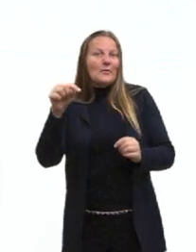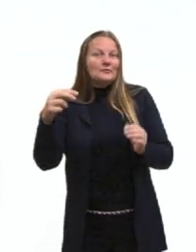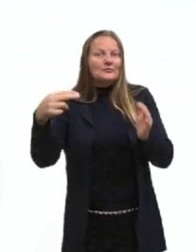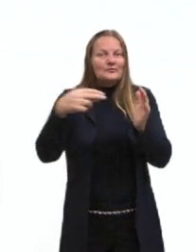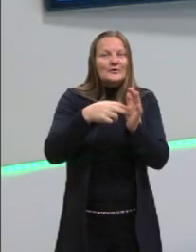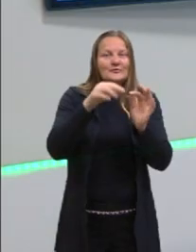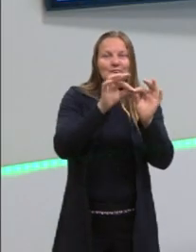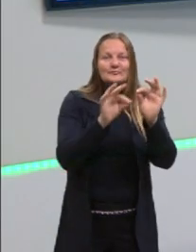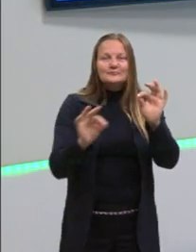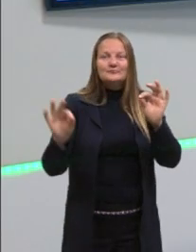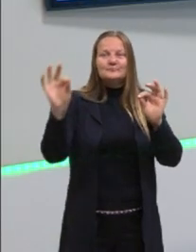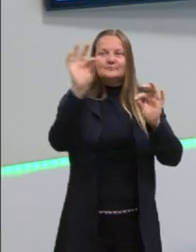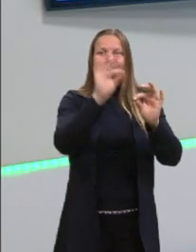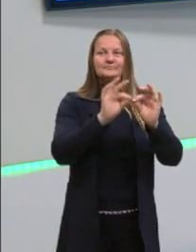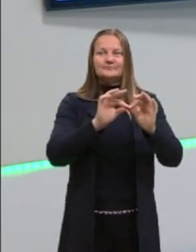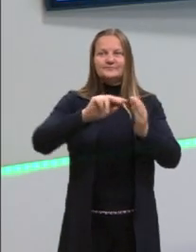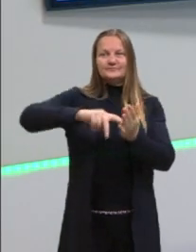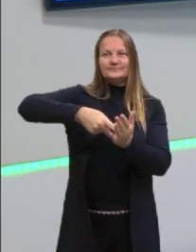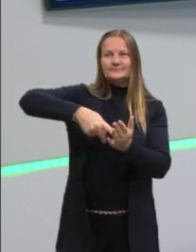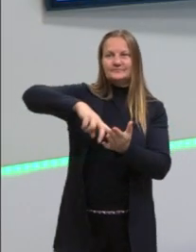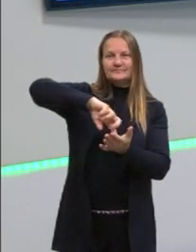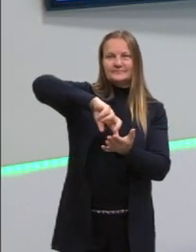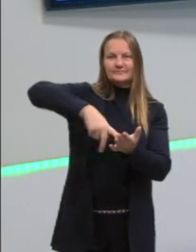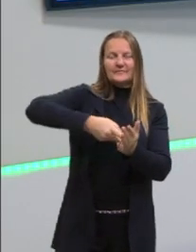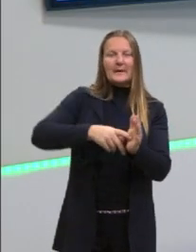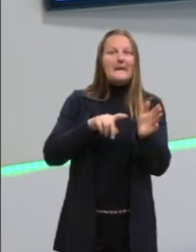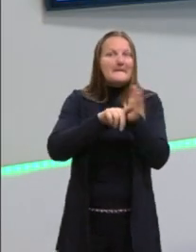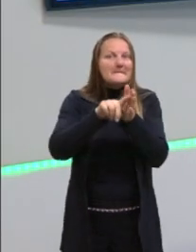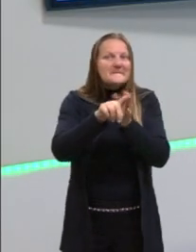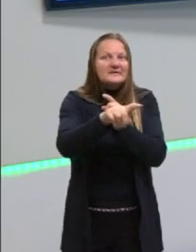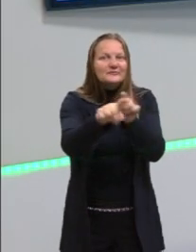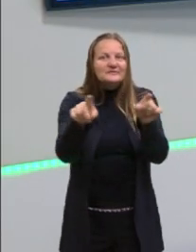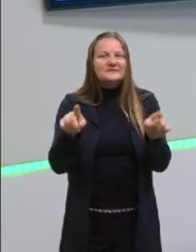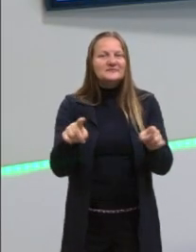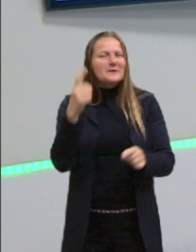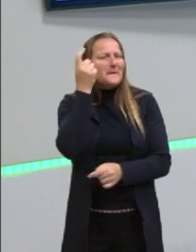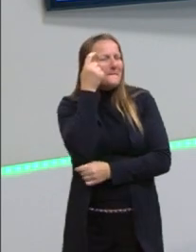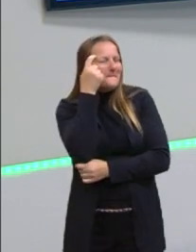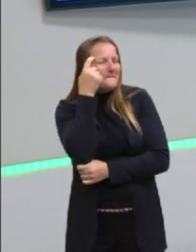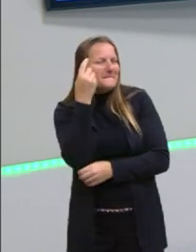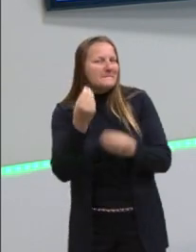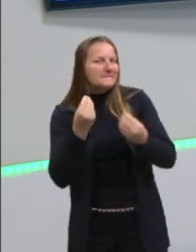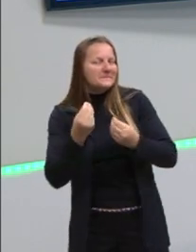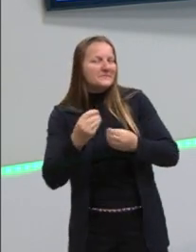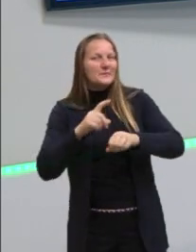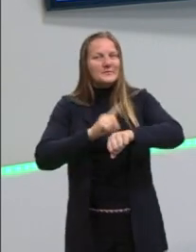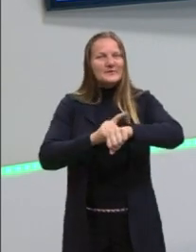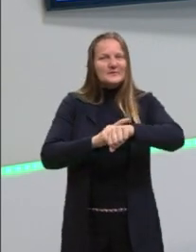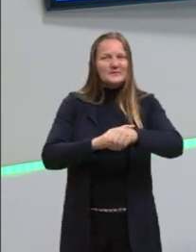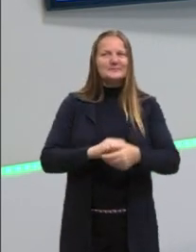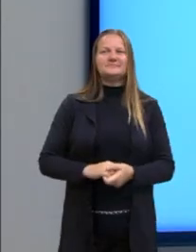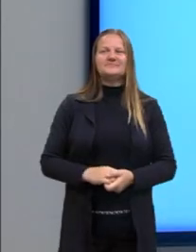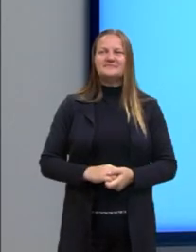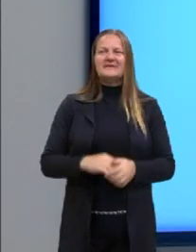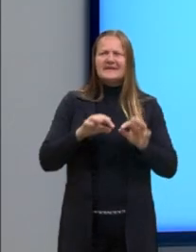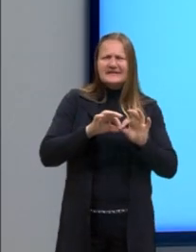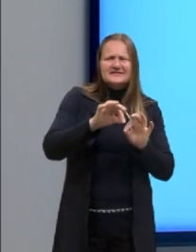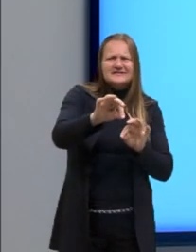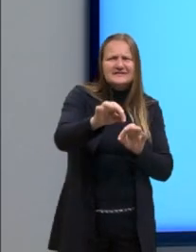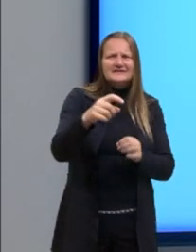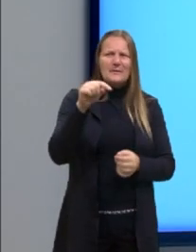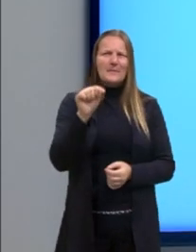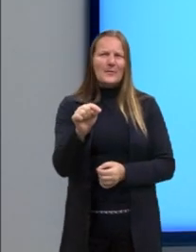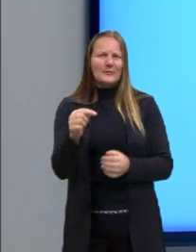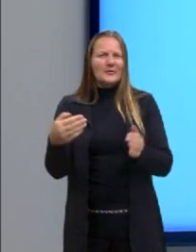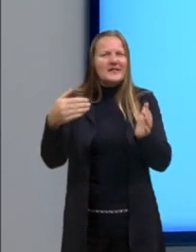circunferência. E aqui eu até deixei uma perguntinha para vocês refletirem nesse tempinho aí. A distância de um